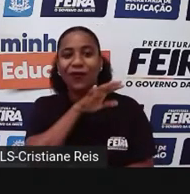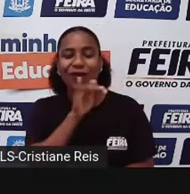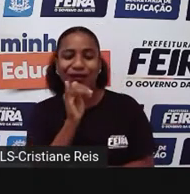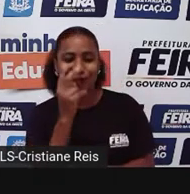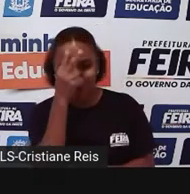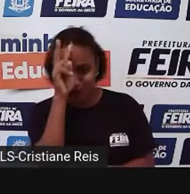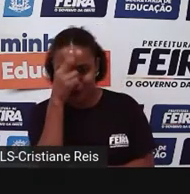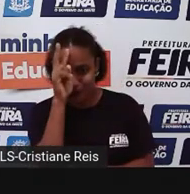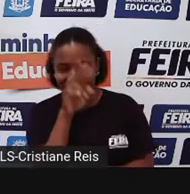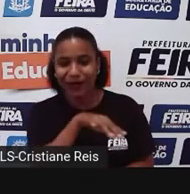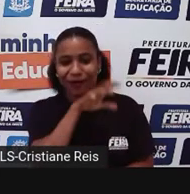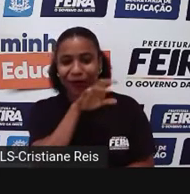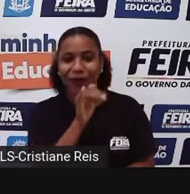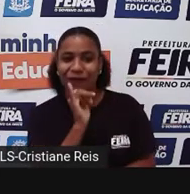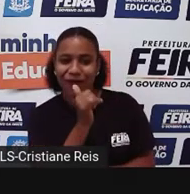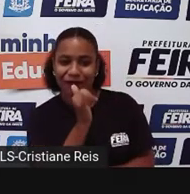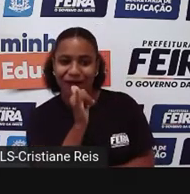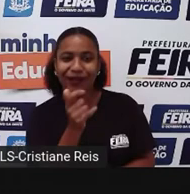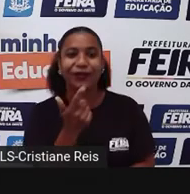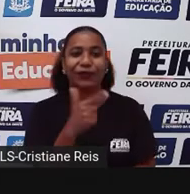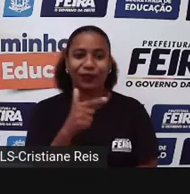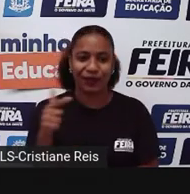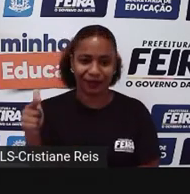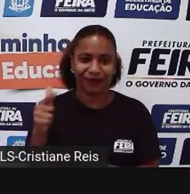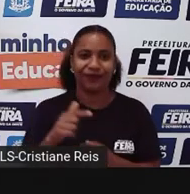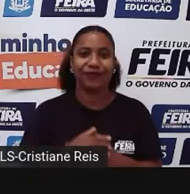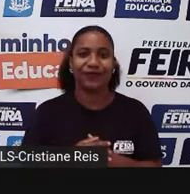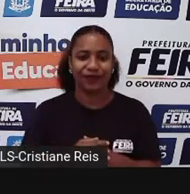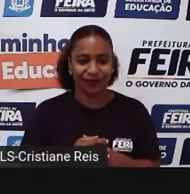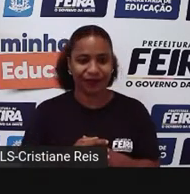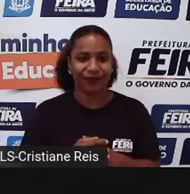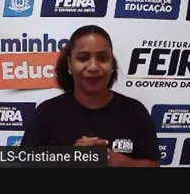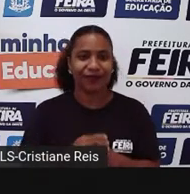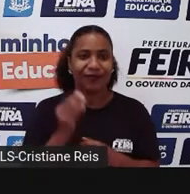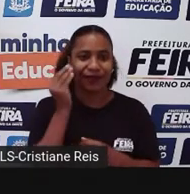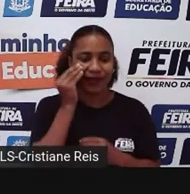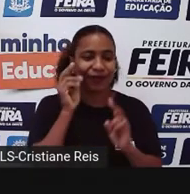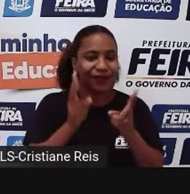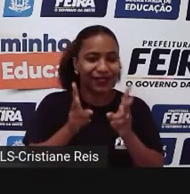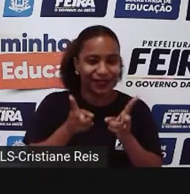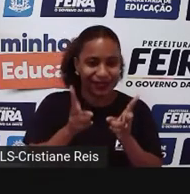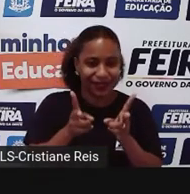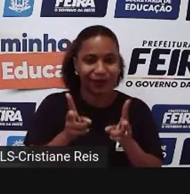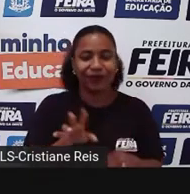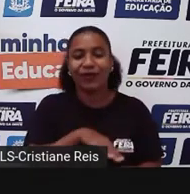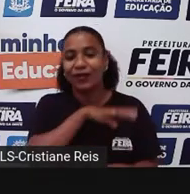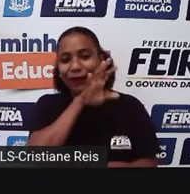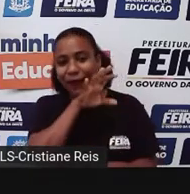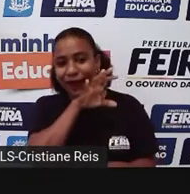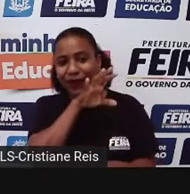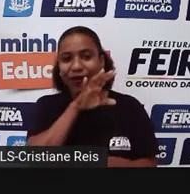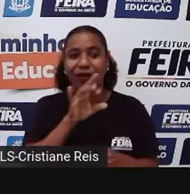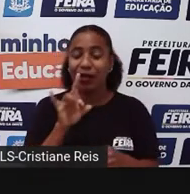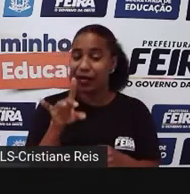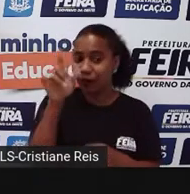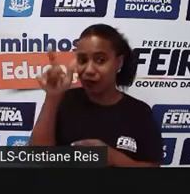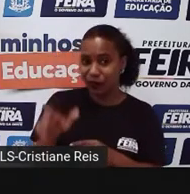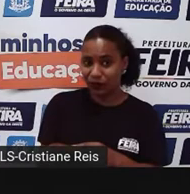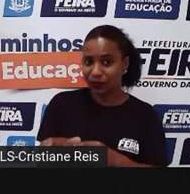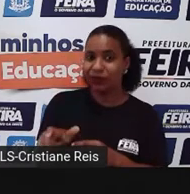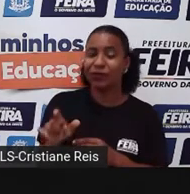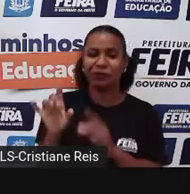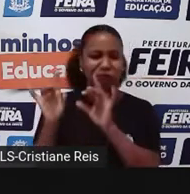isso que eu digo assim, animais, ou seres fantásticos. Por isso que eu digo que não é sempre animais. São seres fantásticos, que podem ser